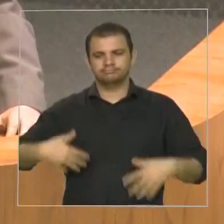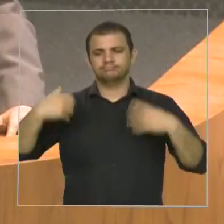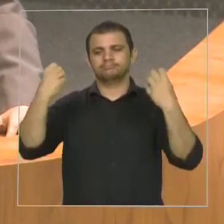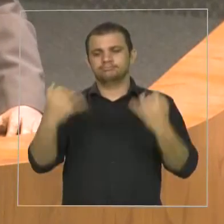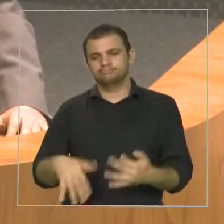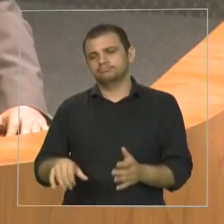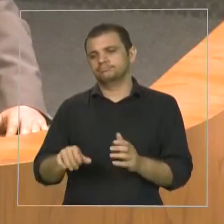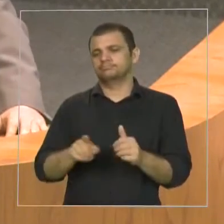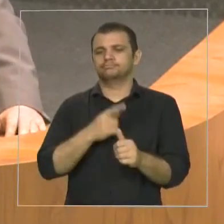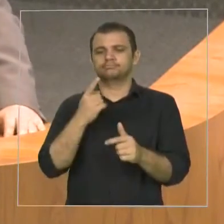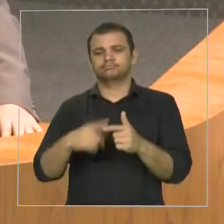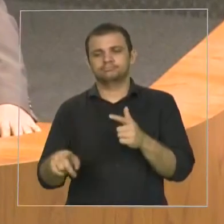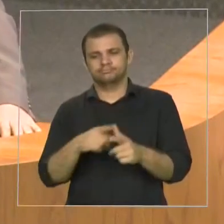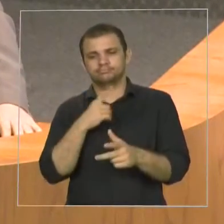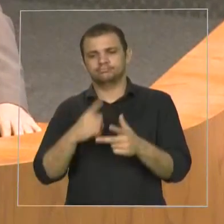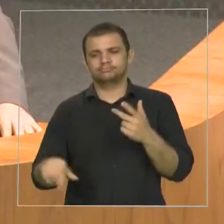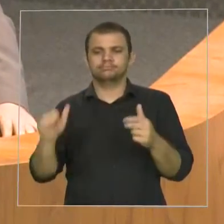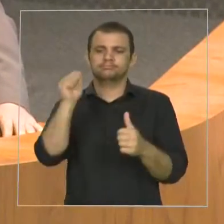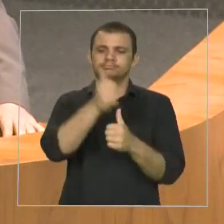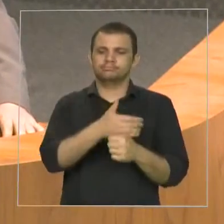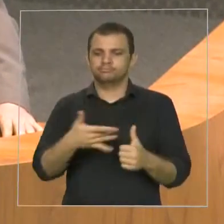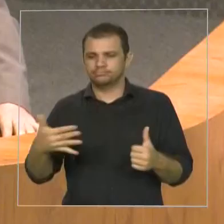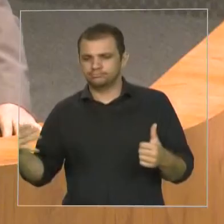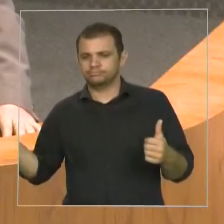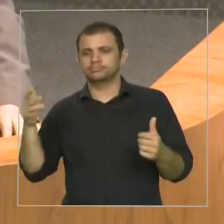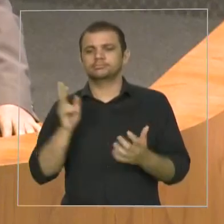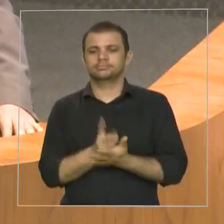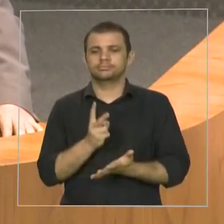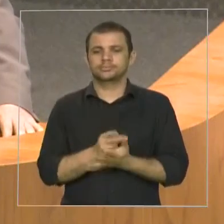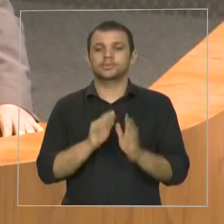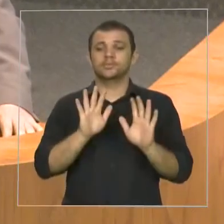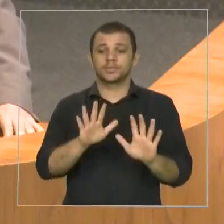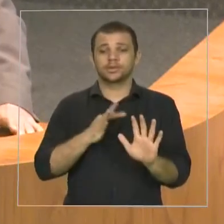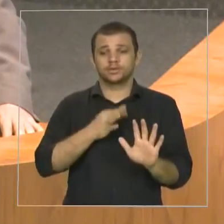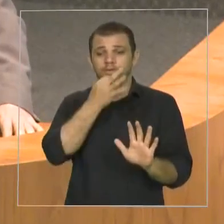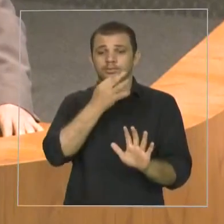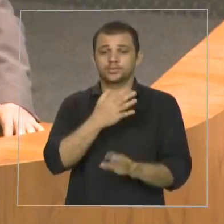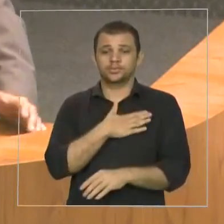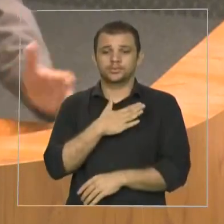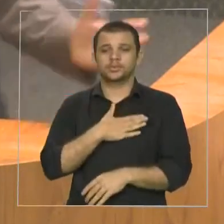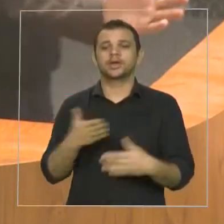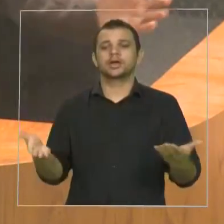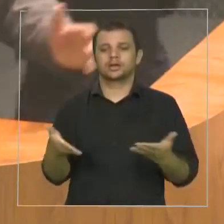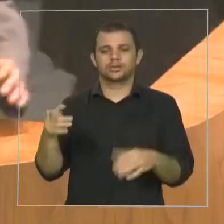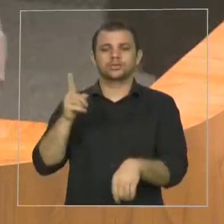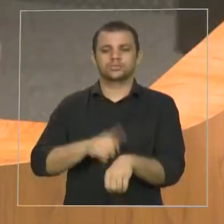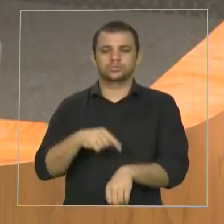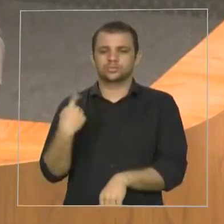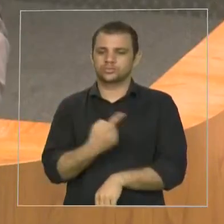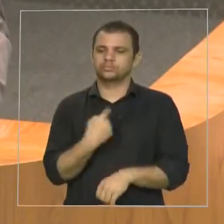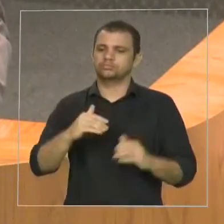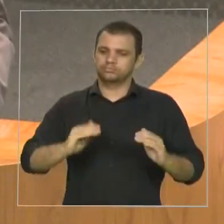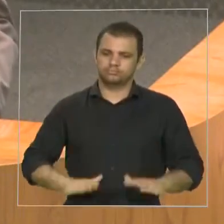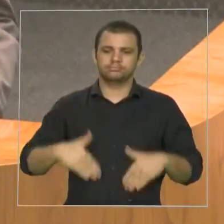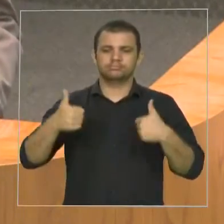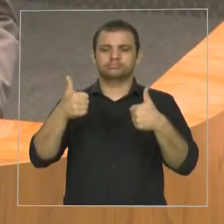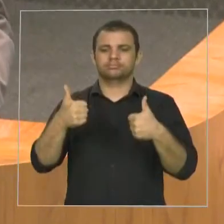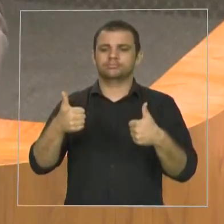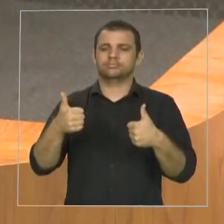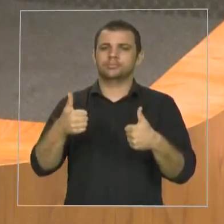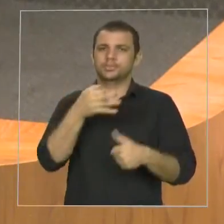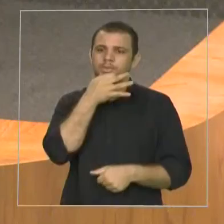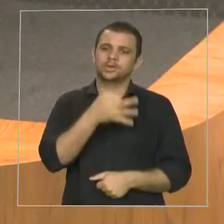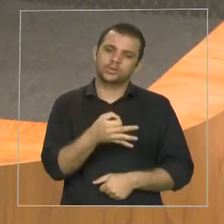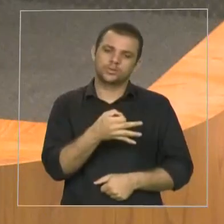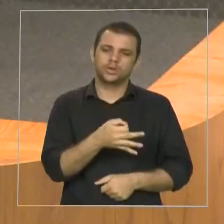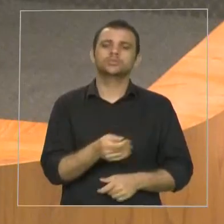legislaturas, mas acho que chegou a hora da gente dar um salto de qualidade. E acredito que isso é